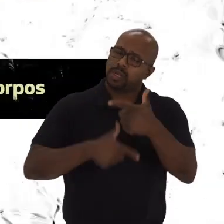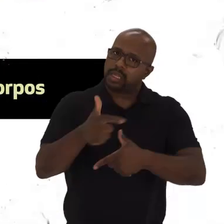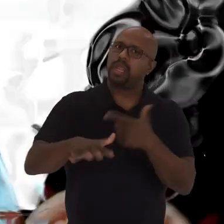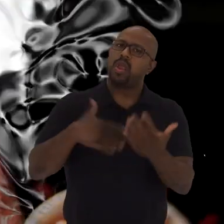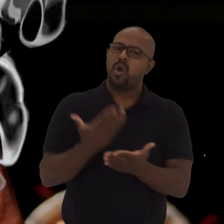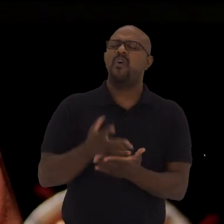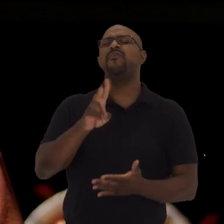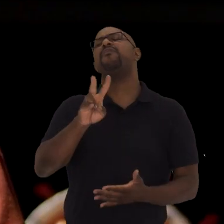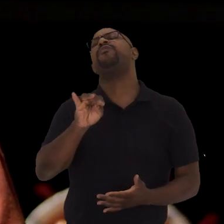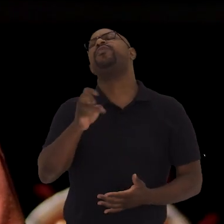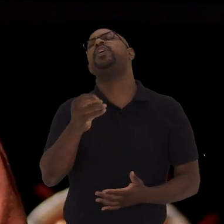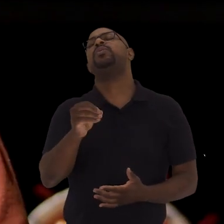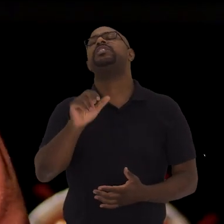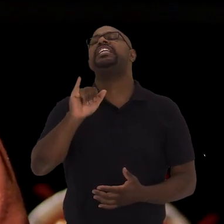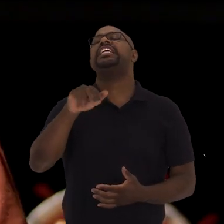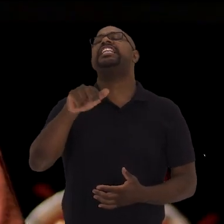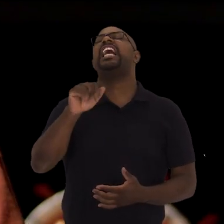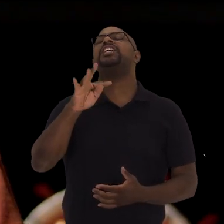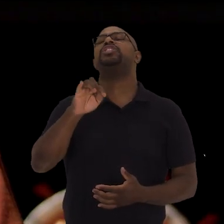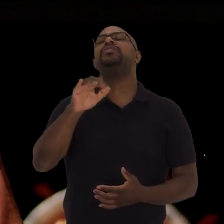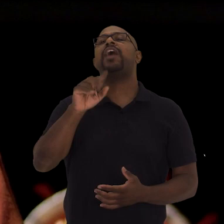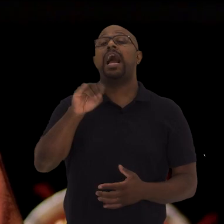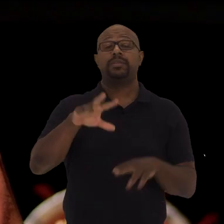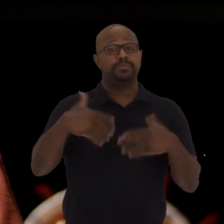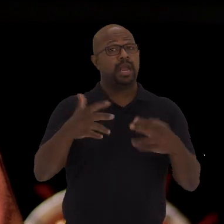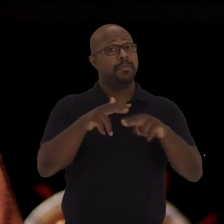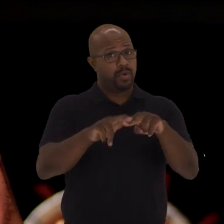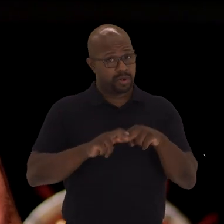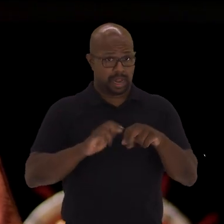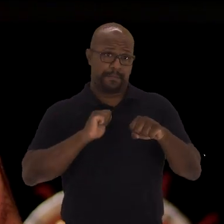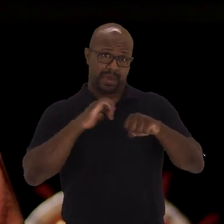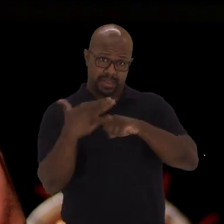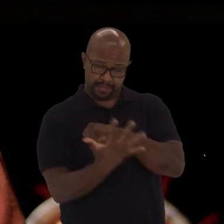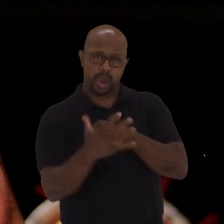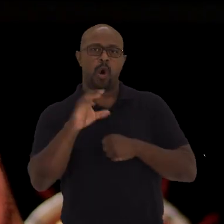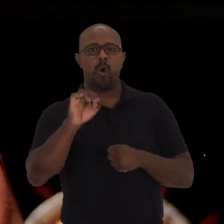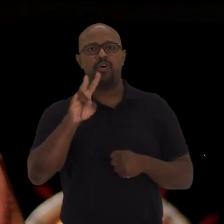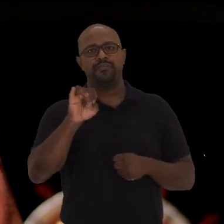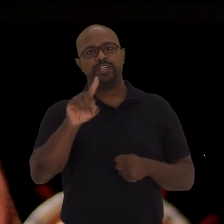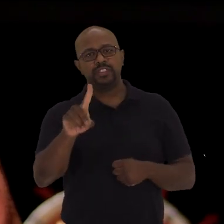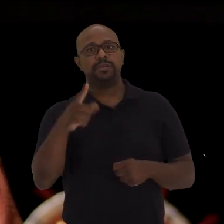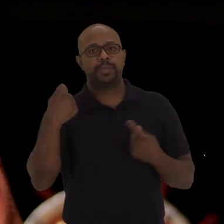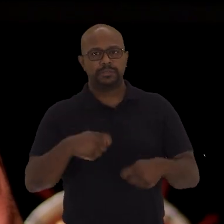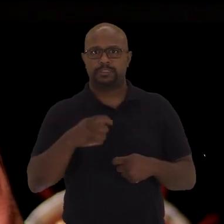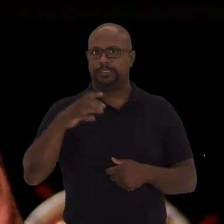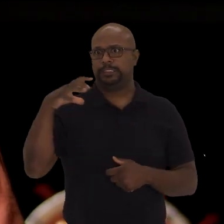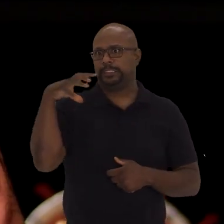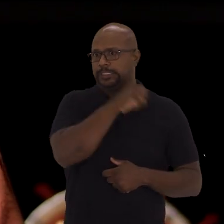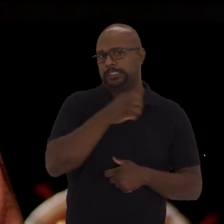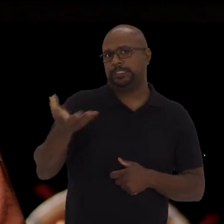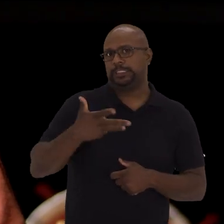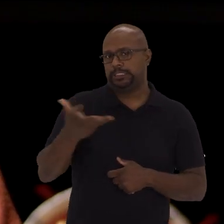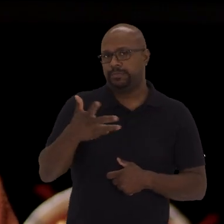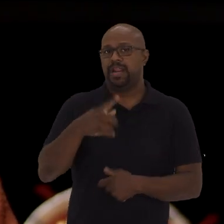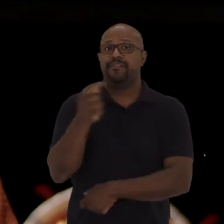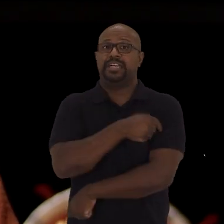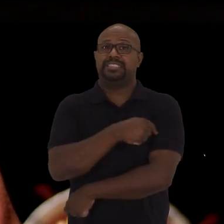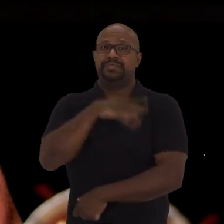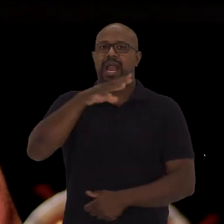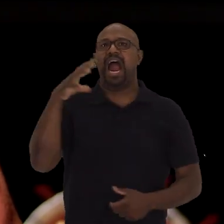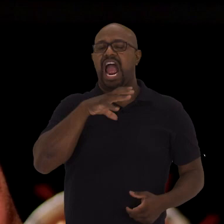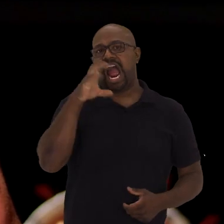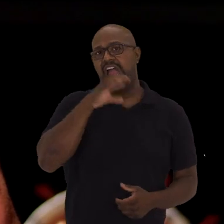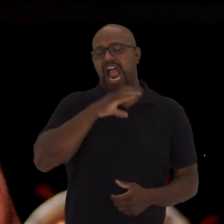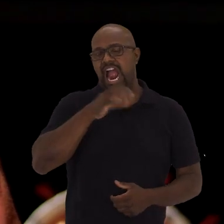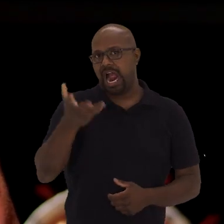inativados Mas por conta da pandemia de Covid A gente precisou acelerar esse processo Para obter vacinas mais rapidamente